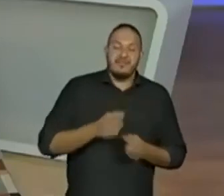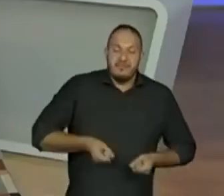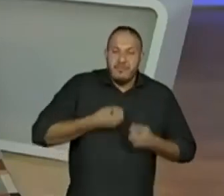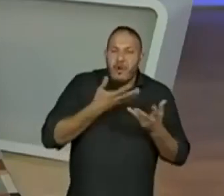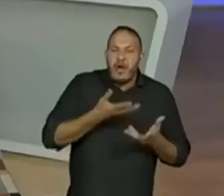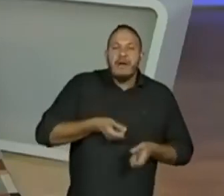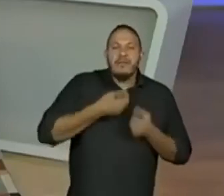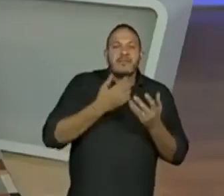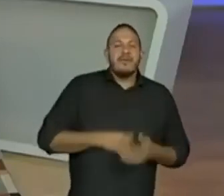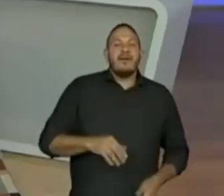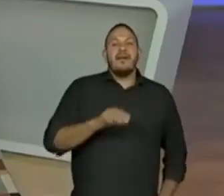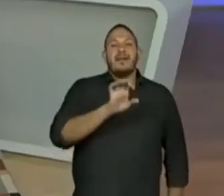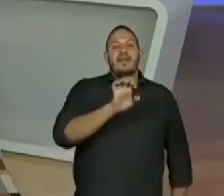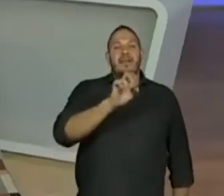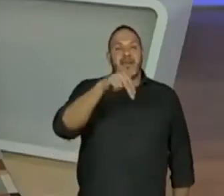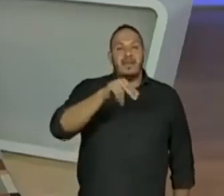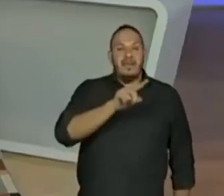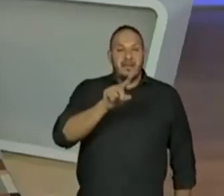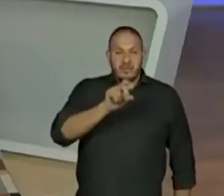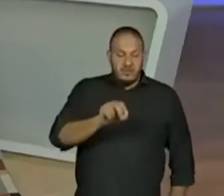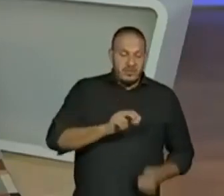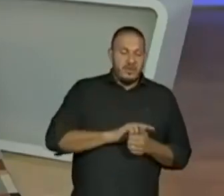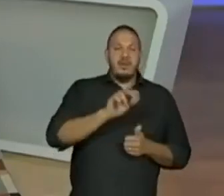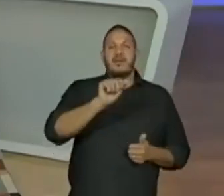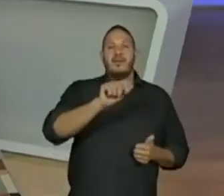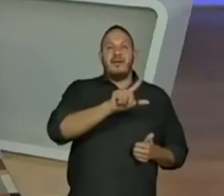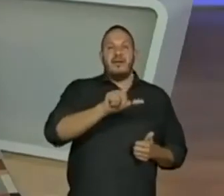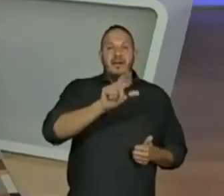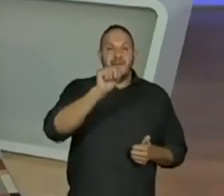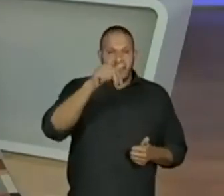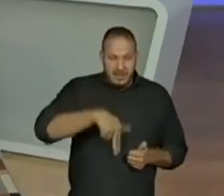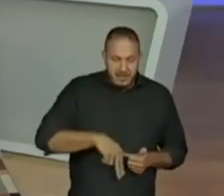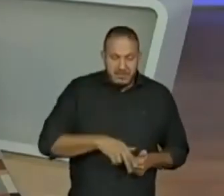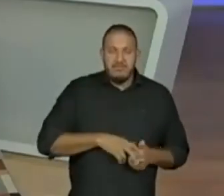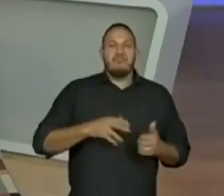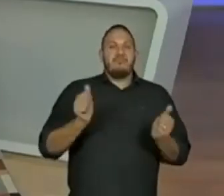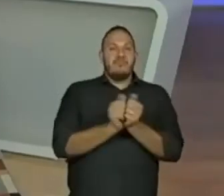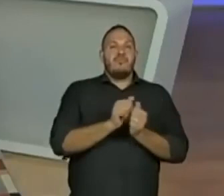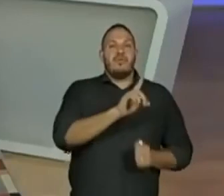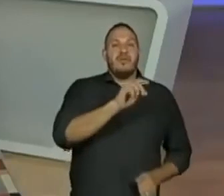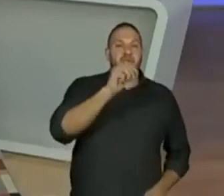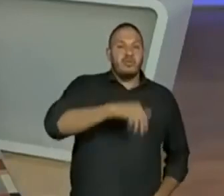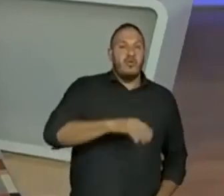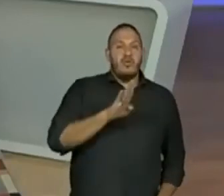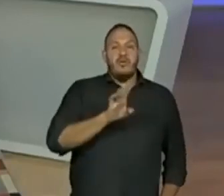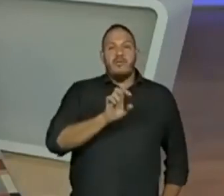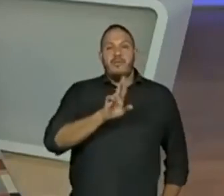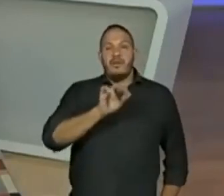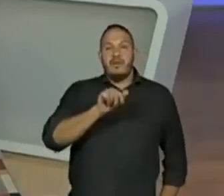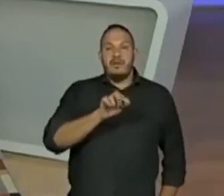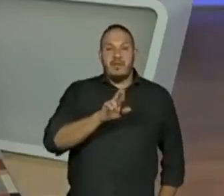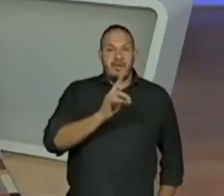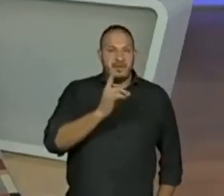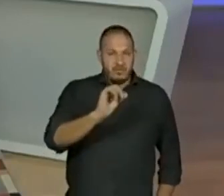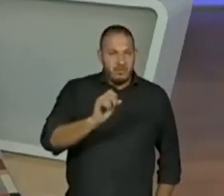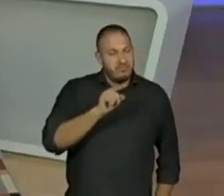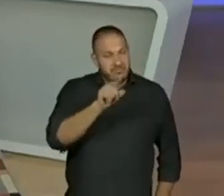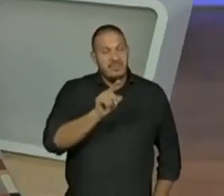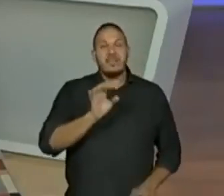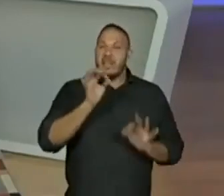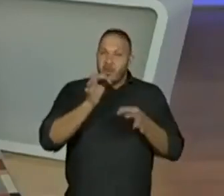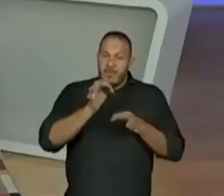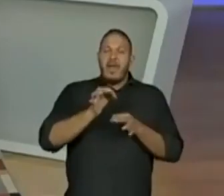Alain, estão colocando do Dom Bernardo. Estão colocando que realmente é a